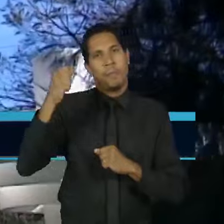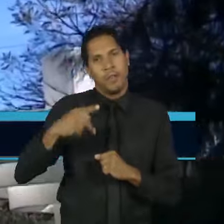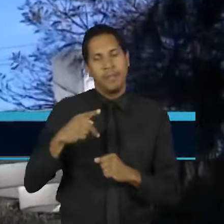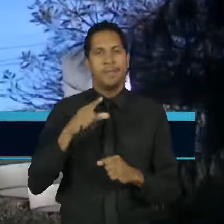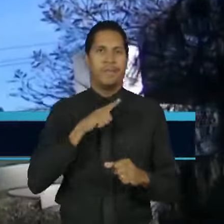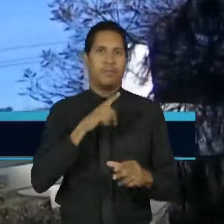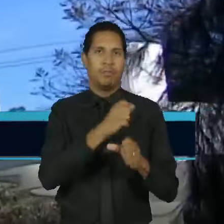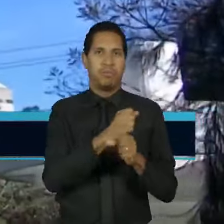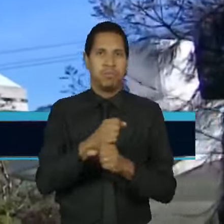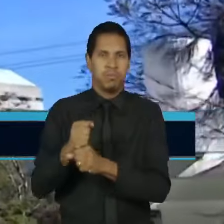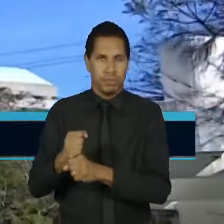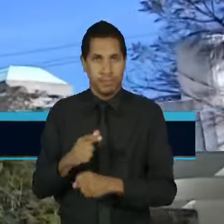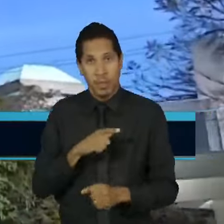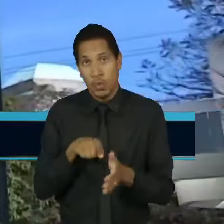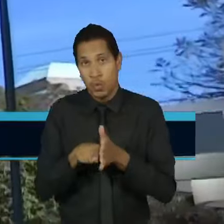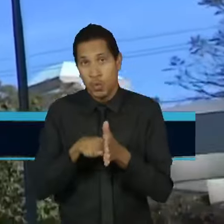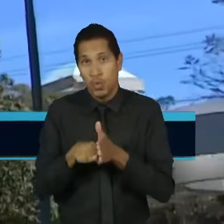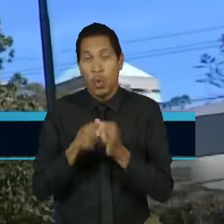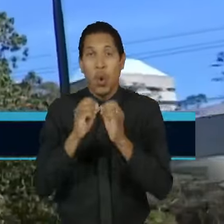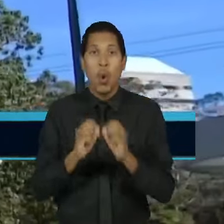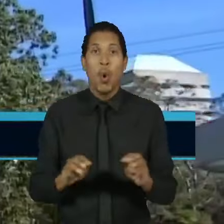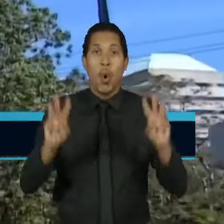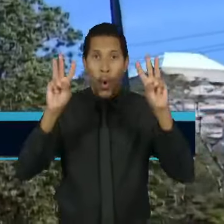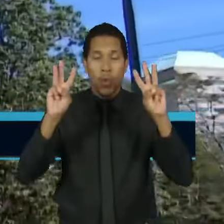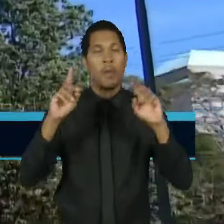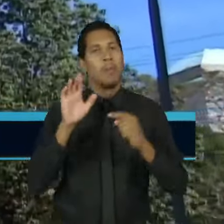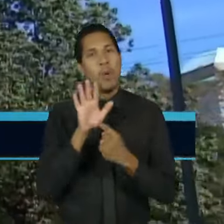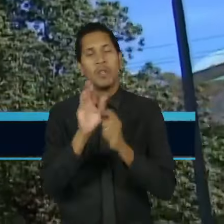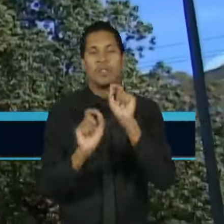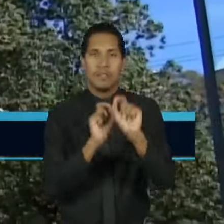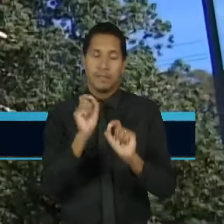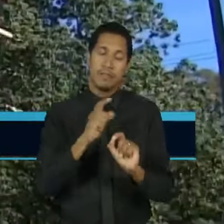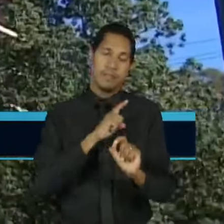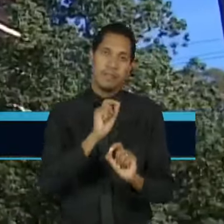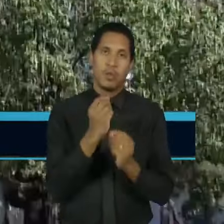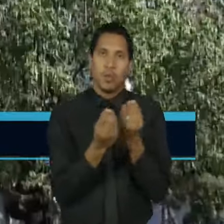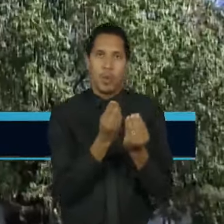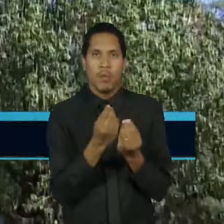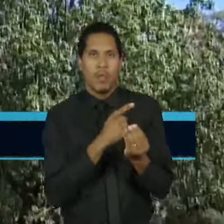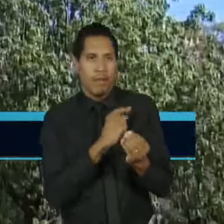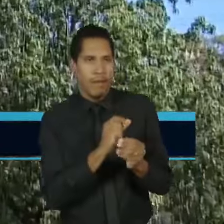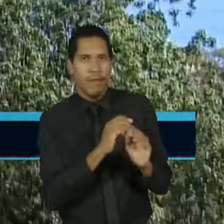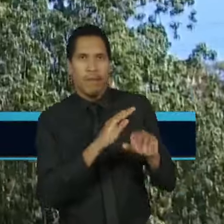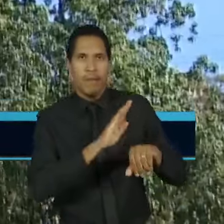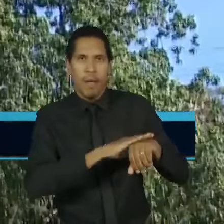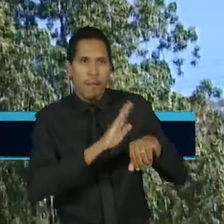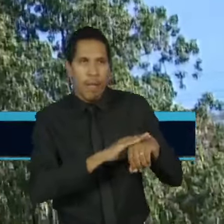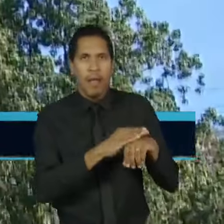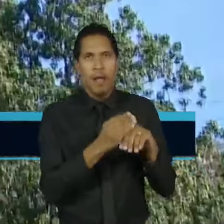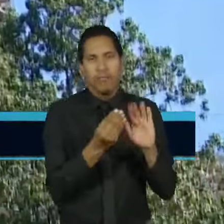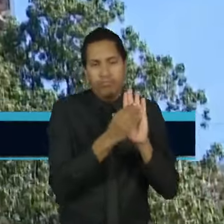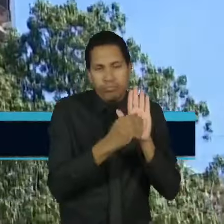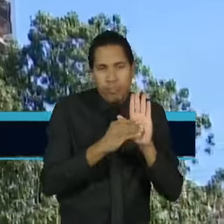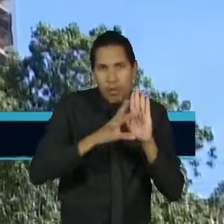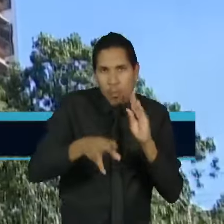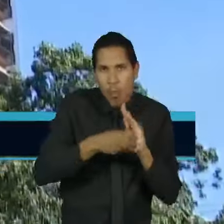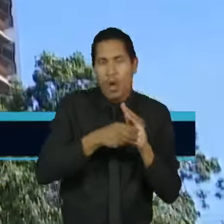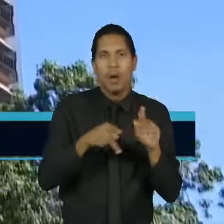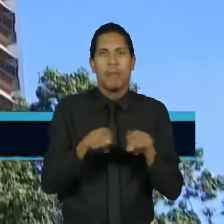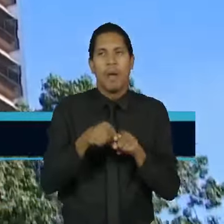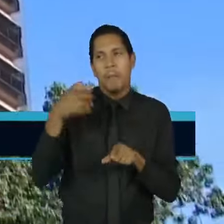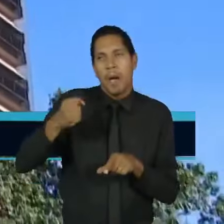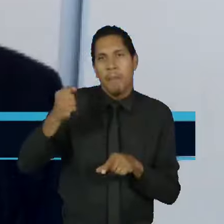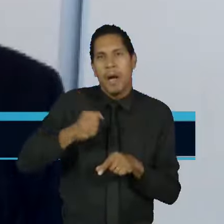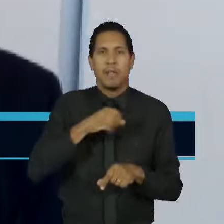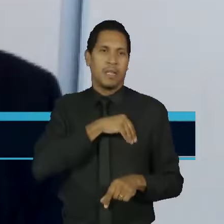Um estudo da ONG Transparência Brasil analisou as manobras do sistema de justiça para criar benefícios que aumentam até um terço dos